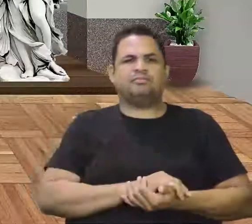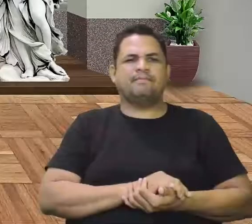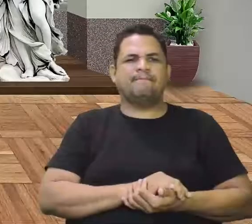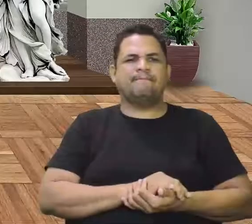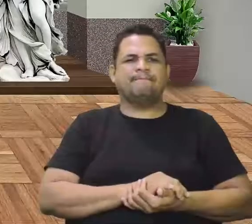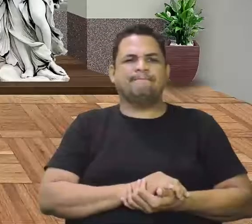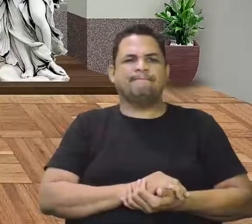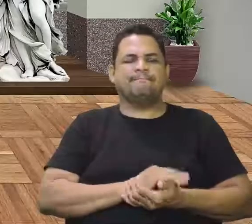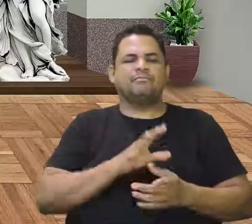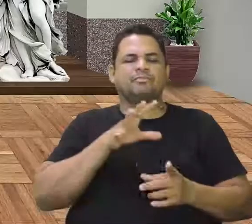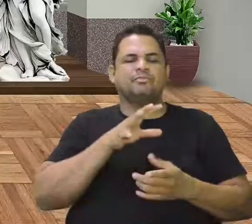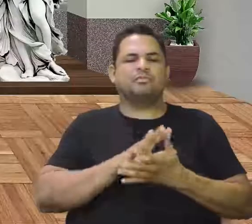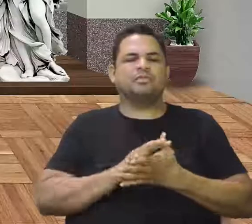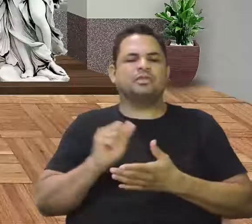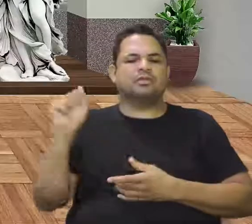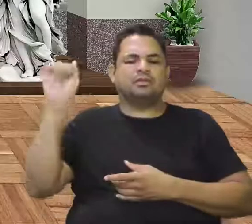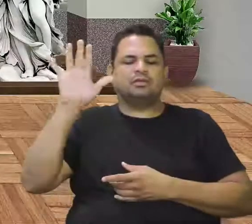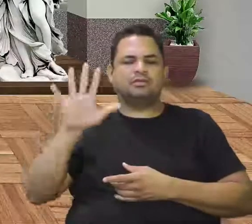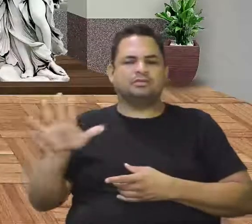na Ásia.